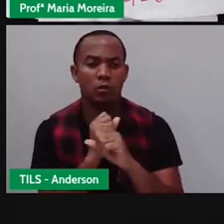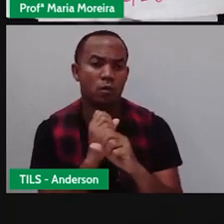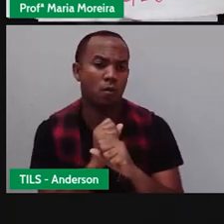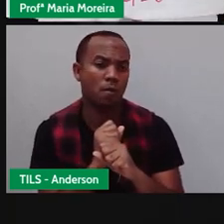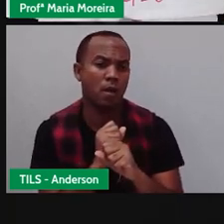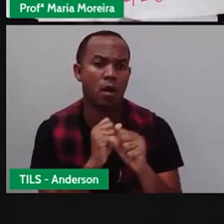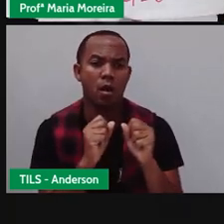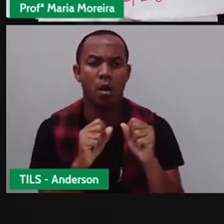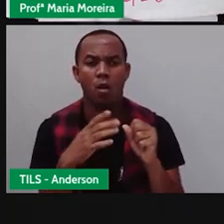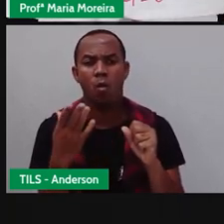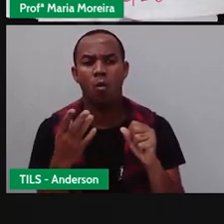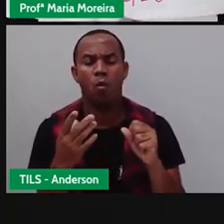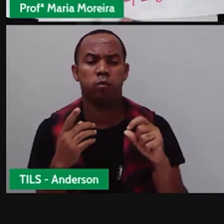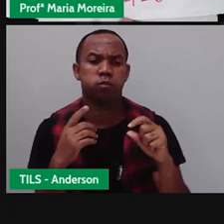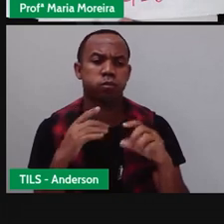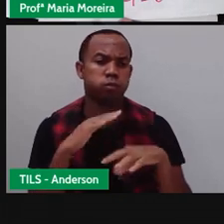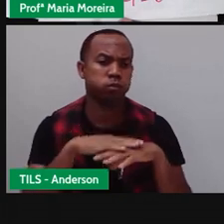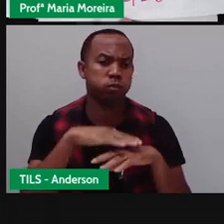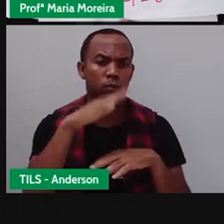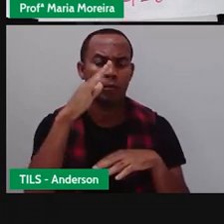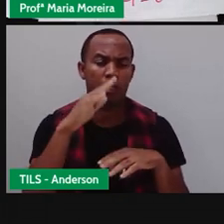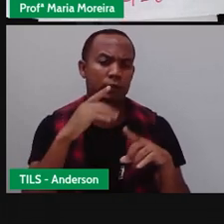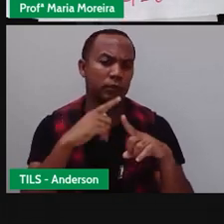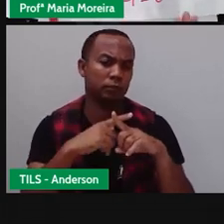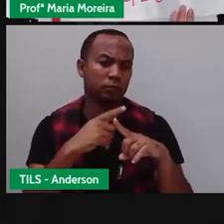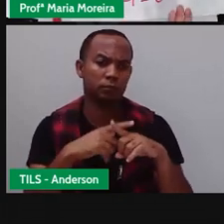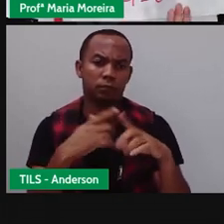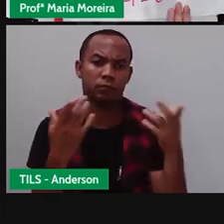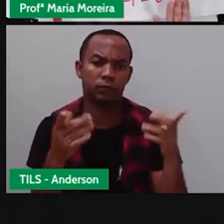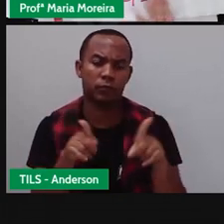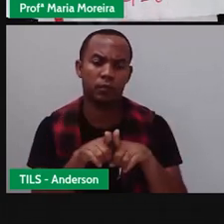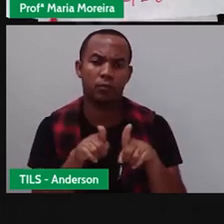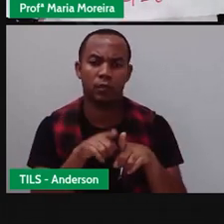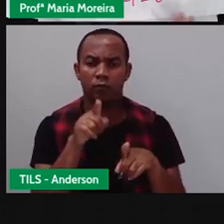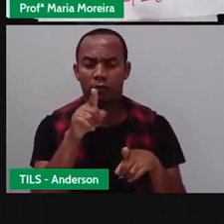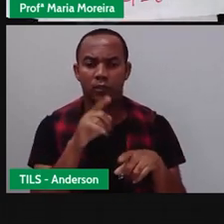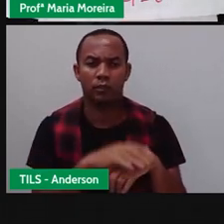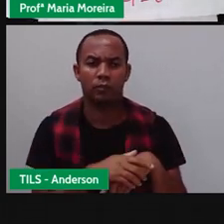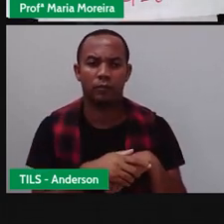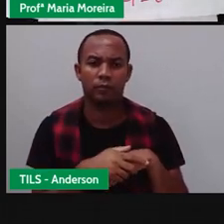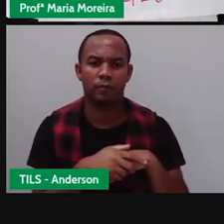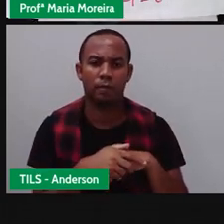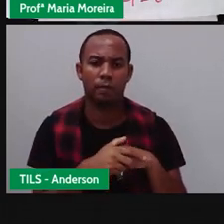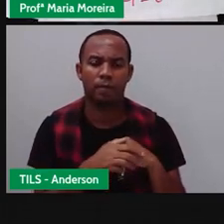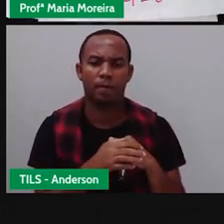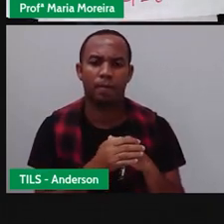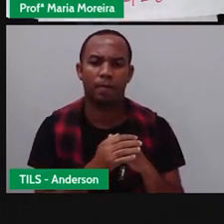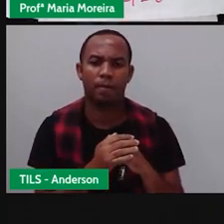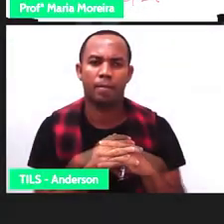através da multiplicação. Aí depende de quem? De vocês. No próximo slide.